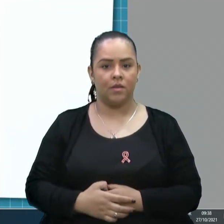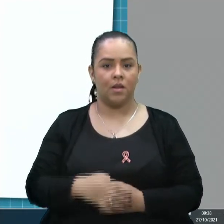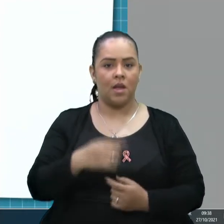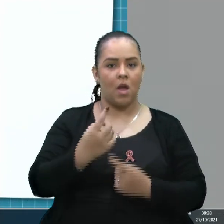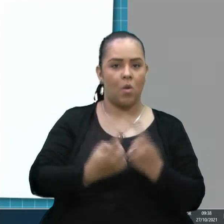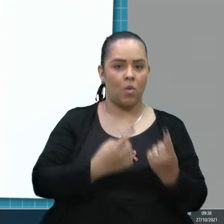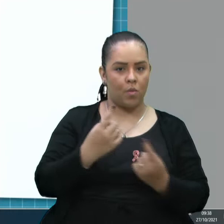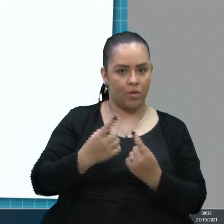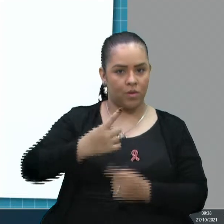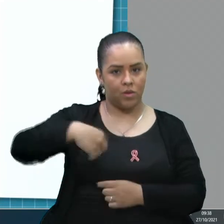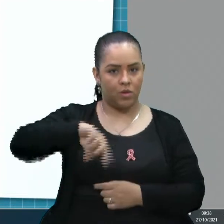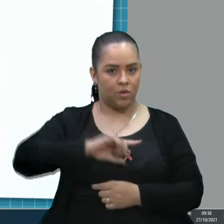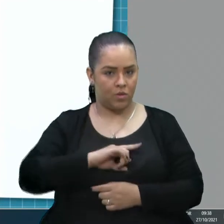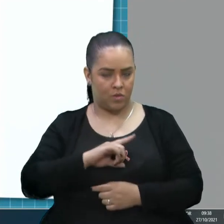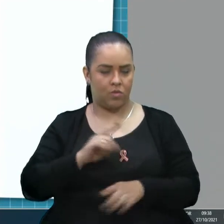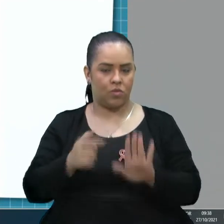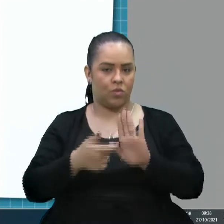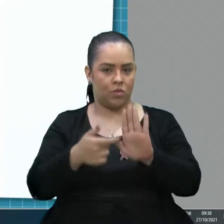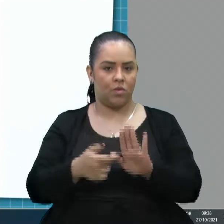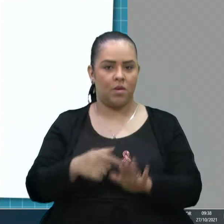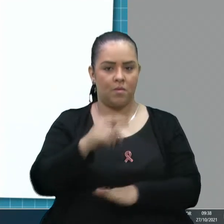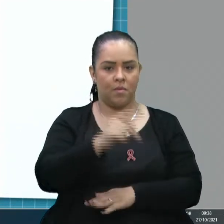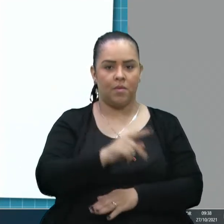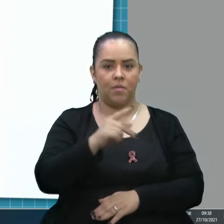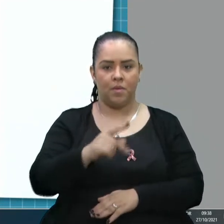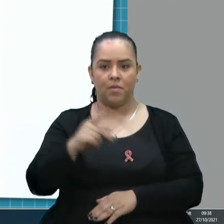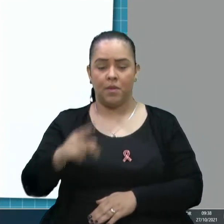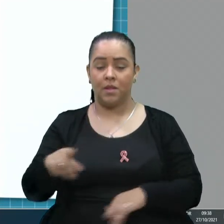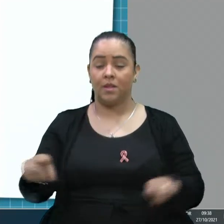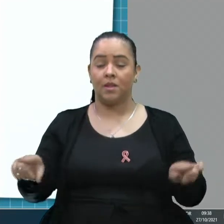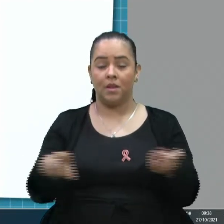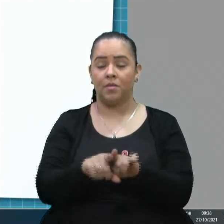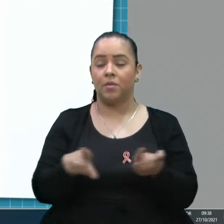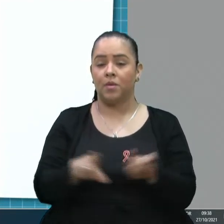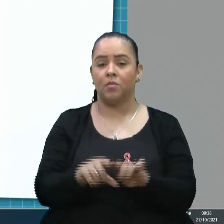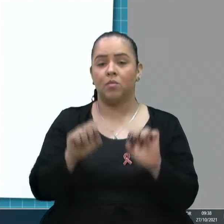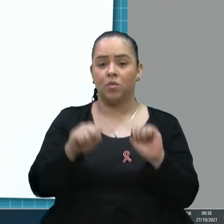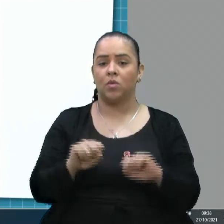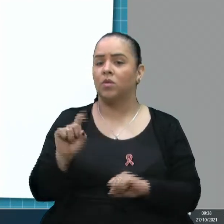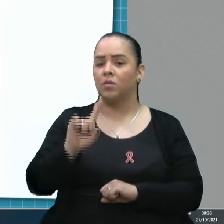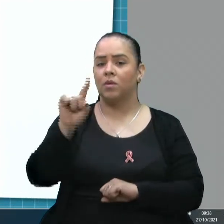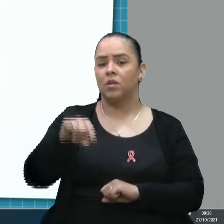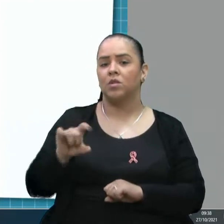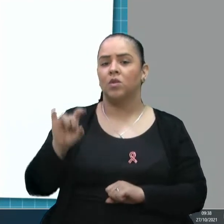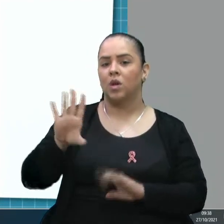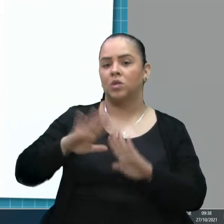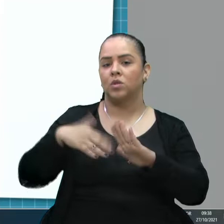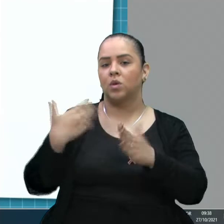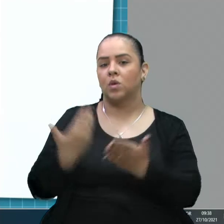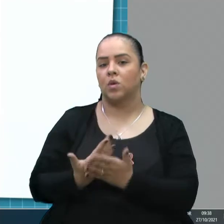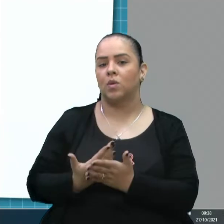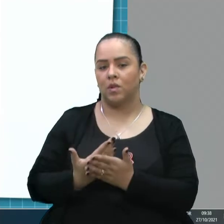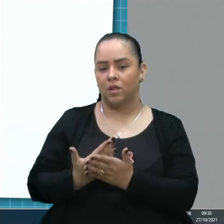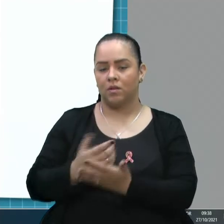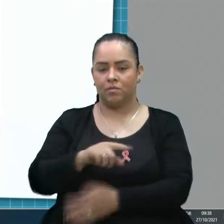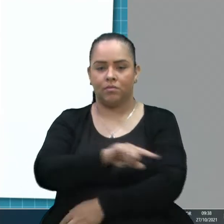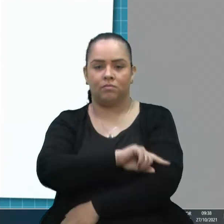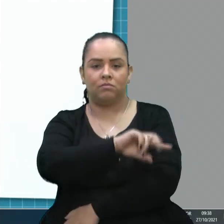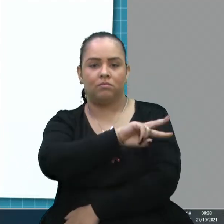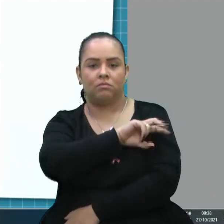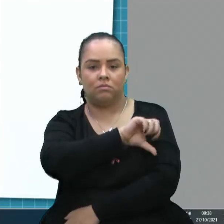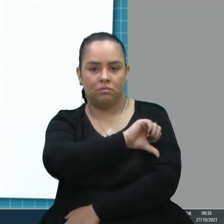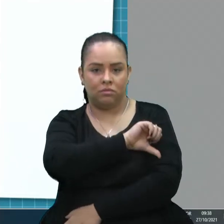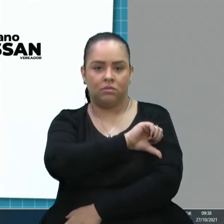que a gente pontuou. As PPPs também podem contemplar não apenas as escolas de ensino fundamental e médio, mas também é da